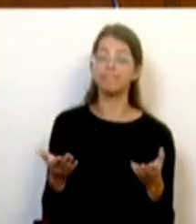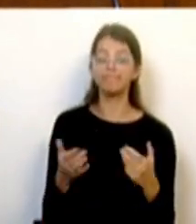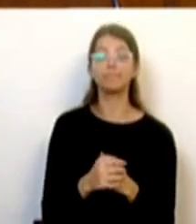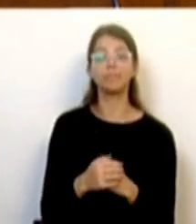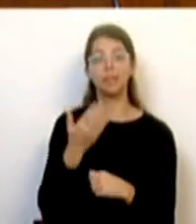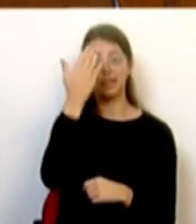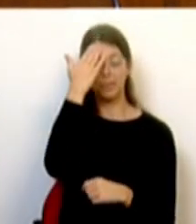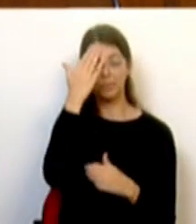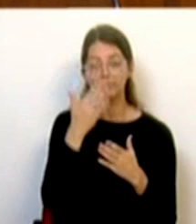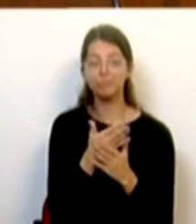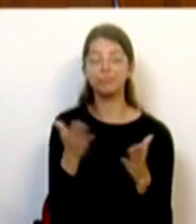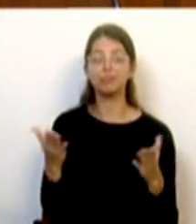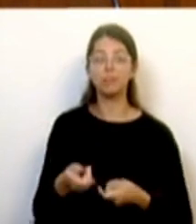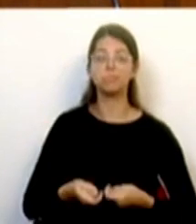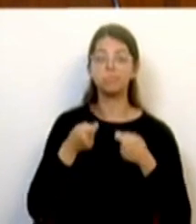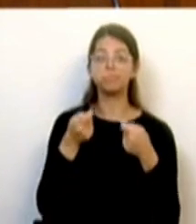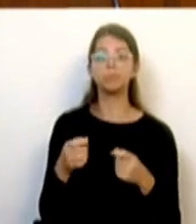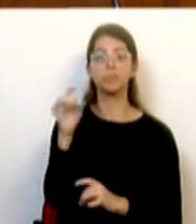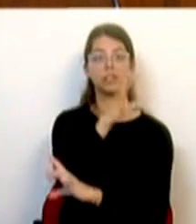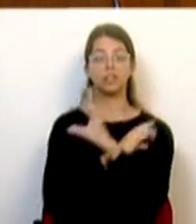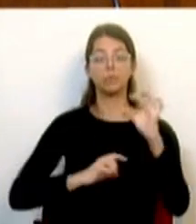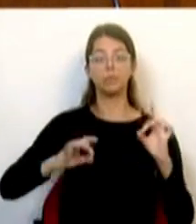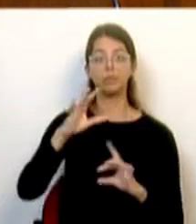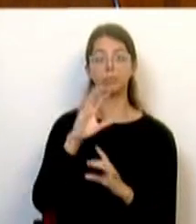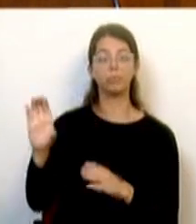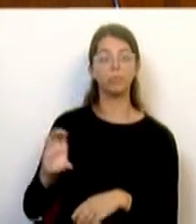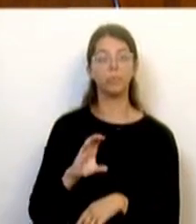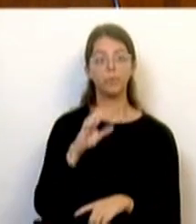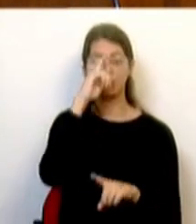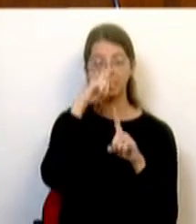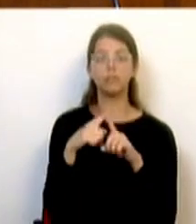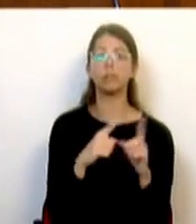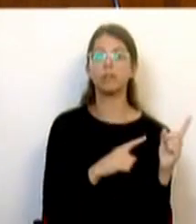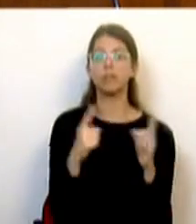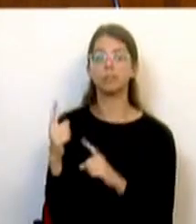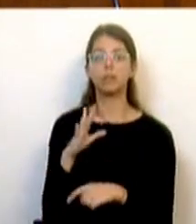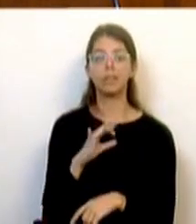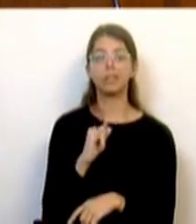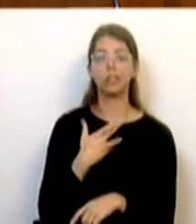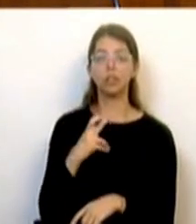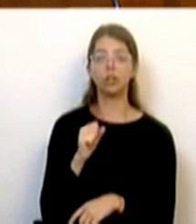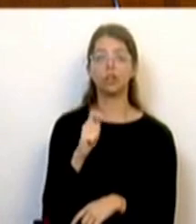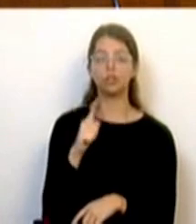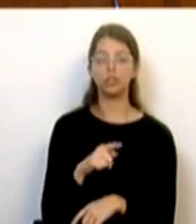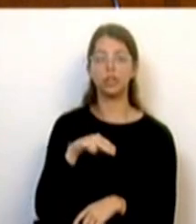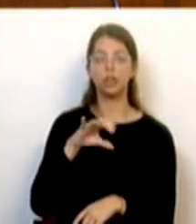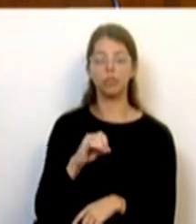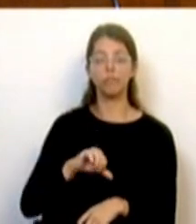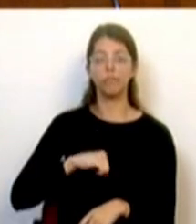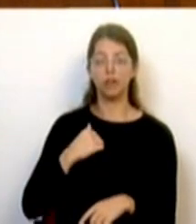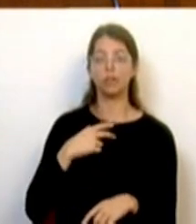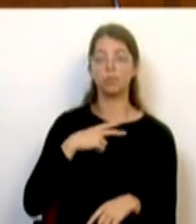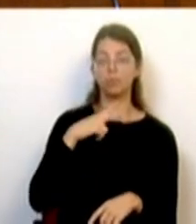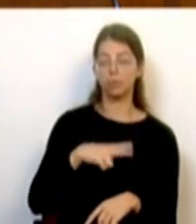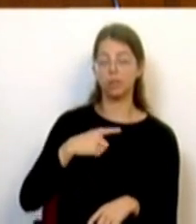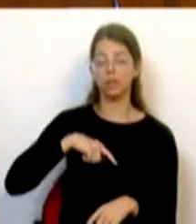as capacidades para o financiamento europeu para que haja transporte de hidrogênio verde de Portugal e